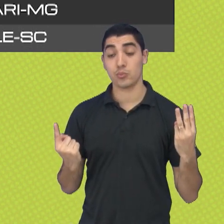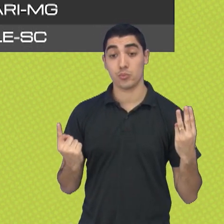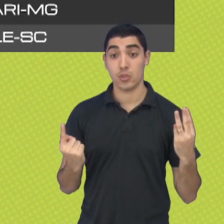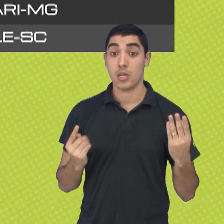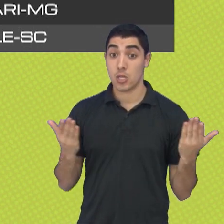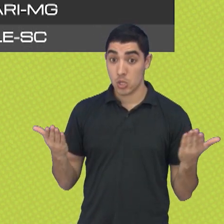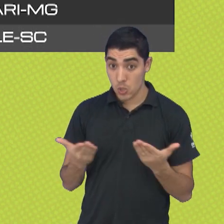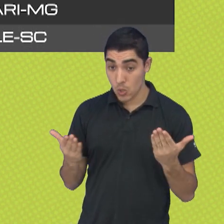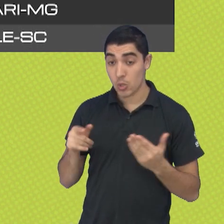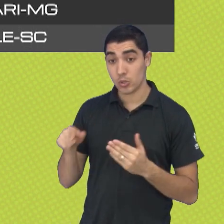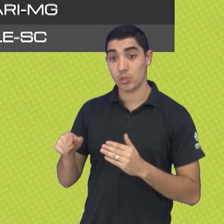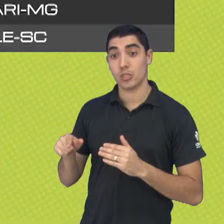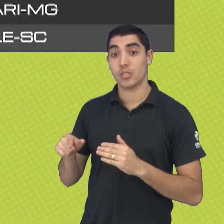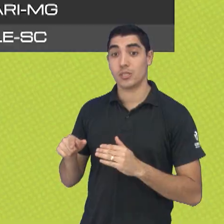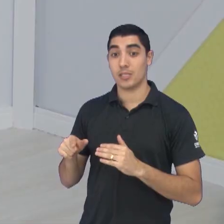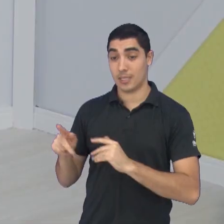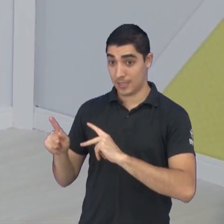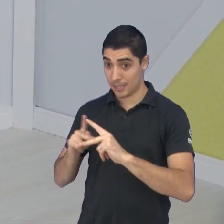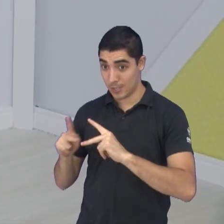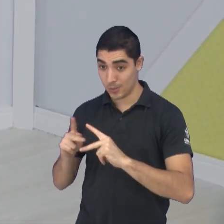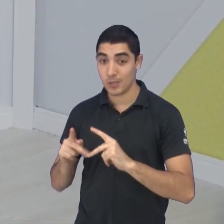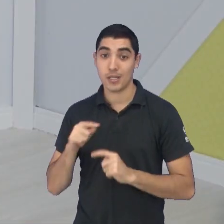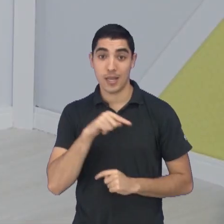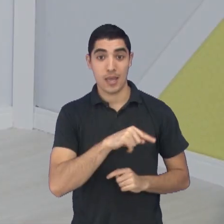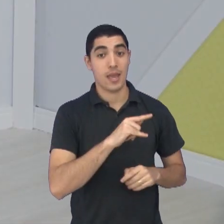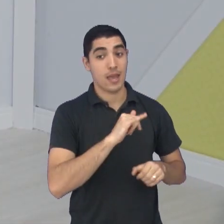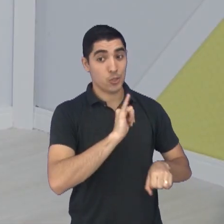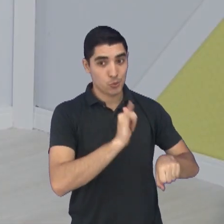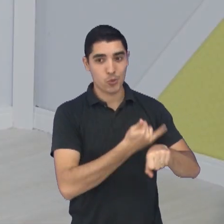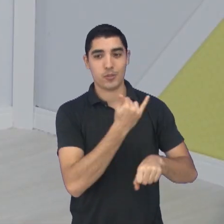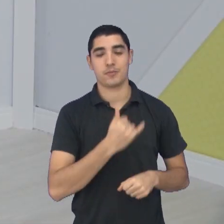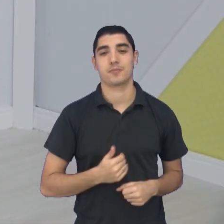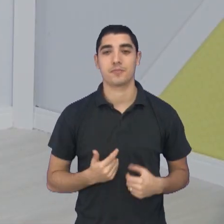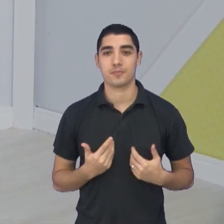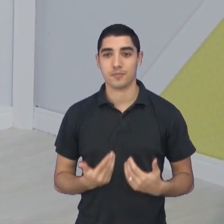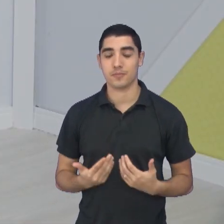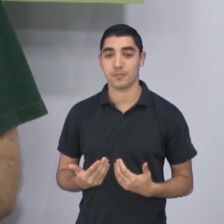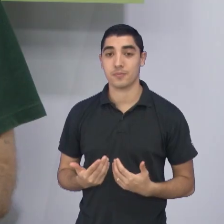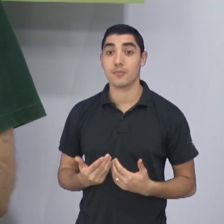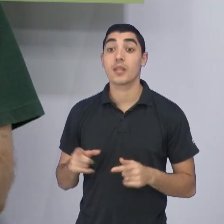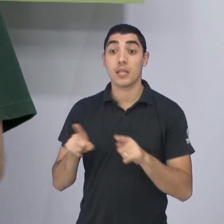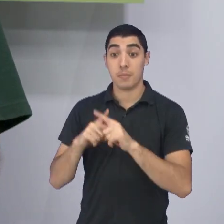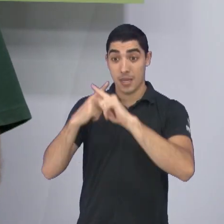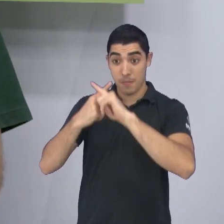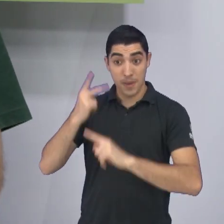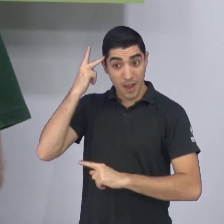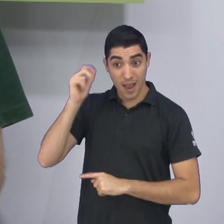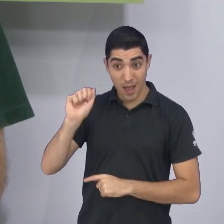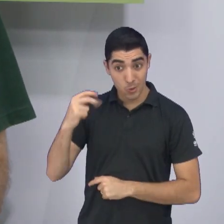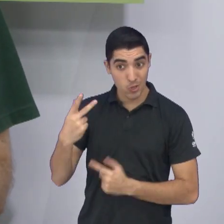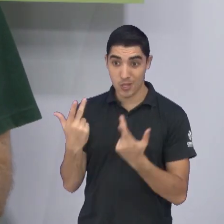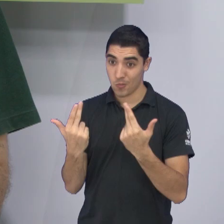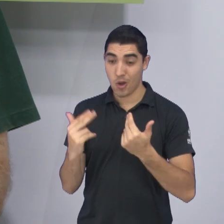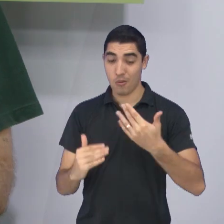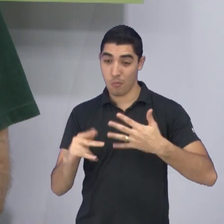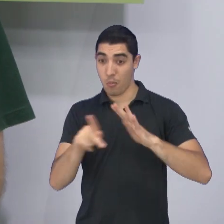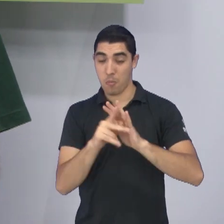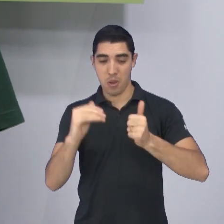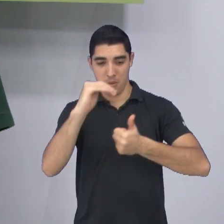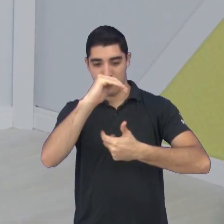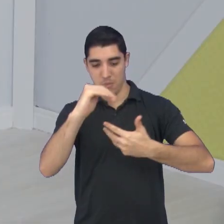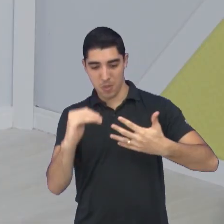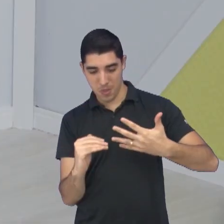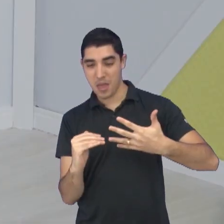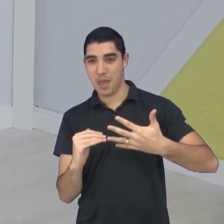abra o olho, senão o cachimbo cai, tá certo? Brunão? E como a gente viu na Série A2, os quatro primeiros caíram fora, então não